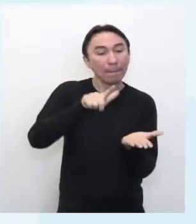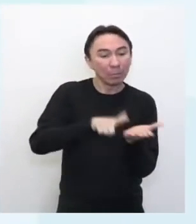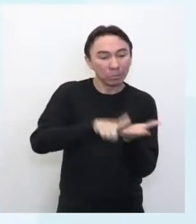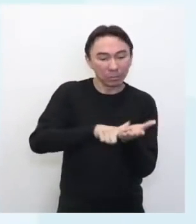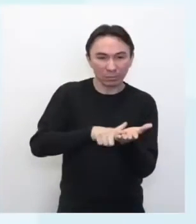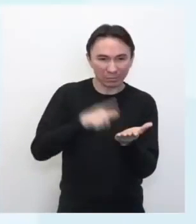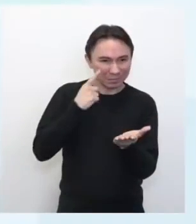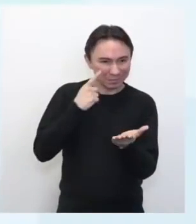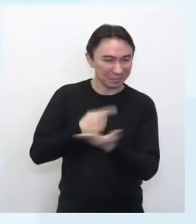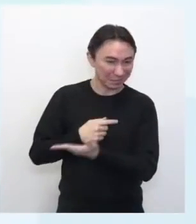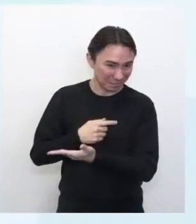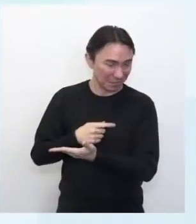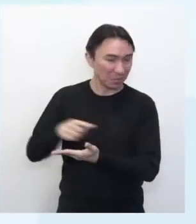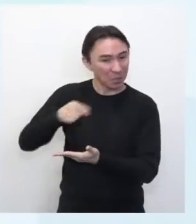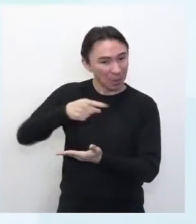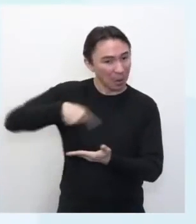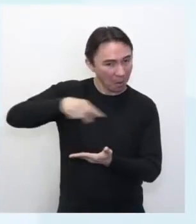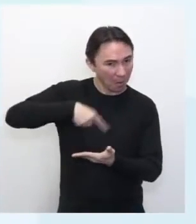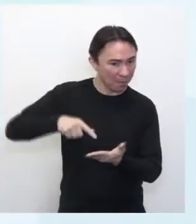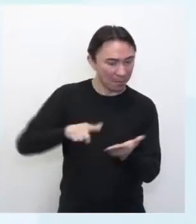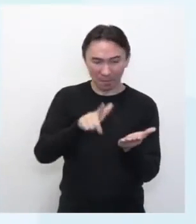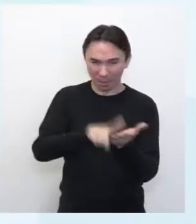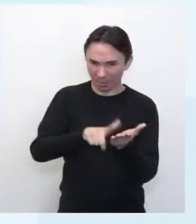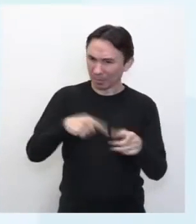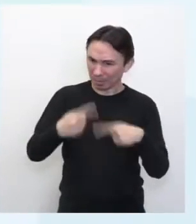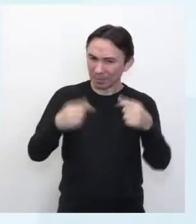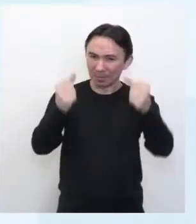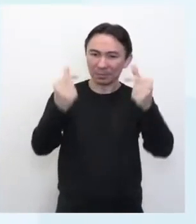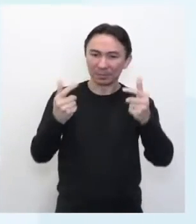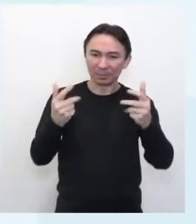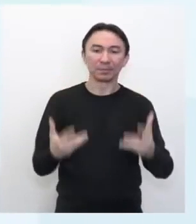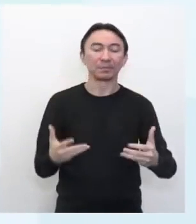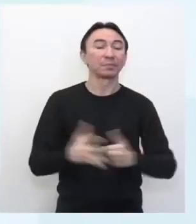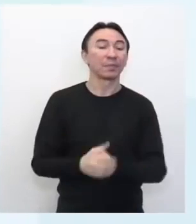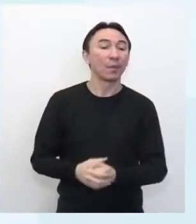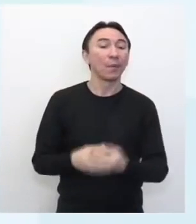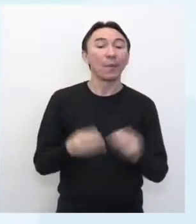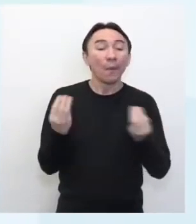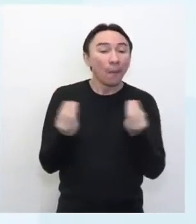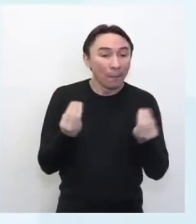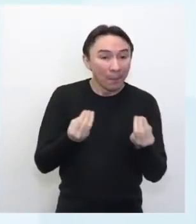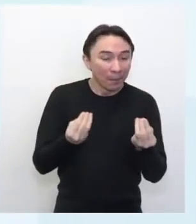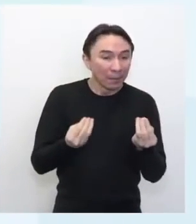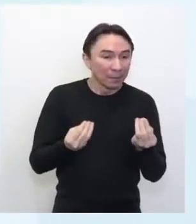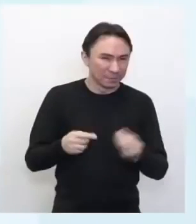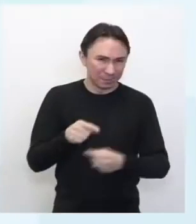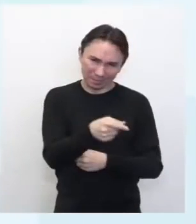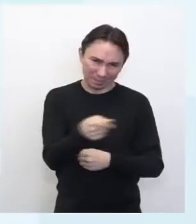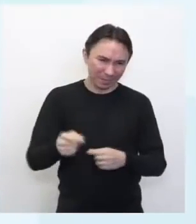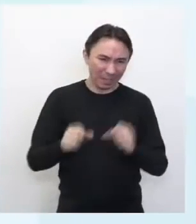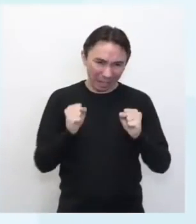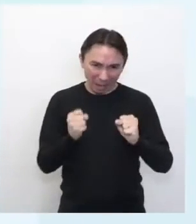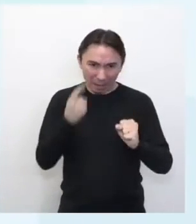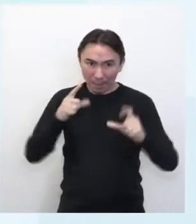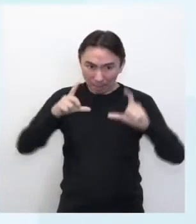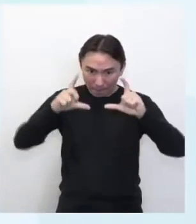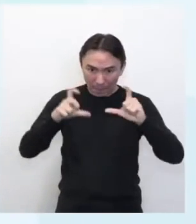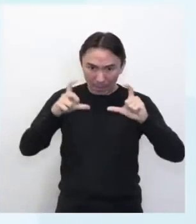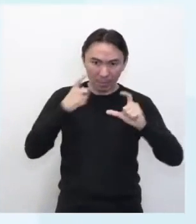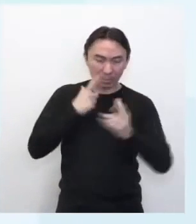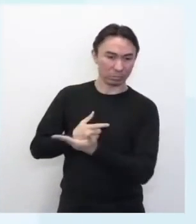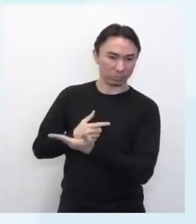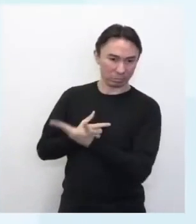Moldes de papel, inclusive, eu vou comentar com vocês um pouquinho. Qual que é a ideia de fazer? Então, a ideia, se vocês quiserem tirar um print, eu vou fazendo